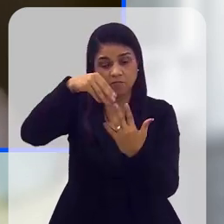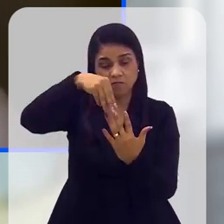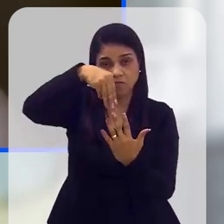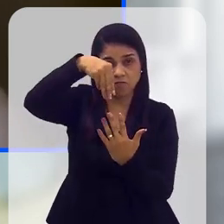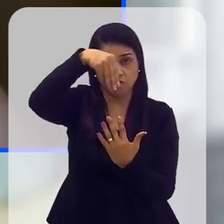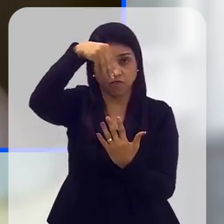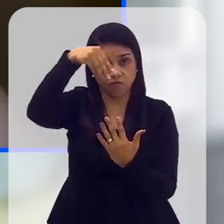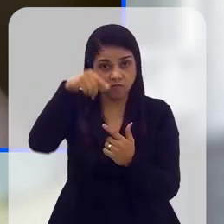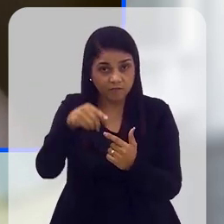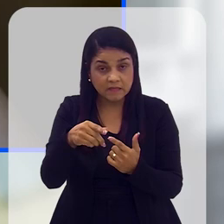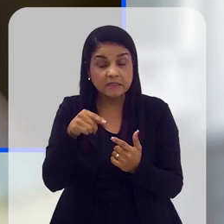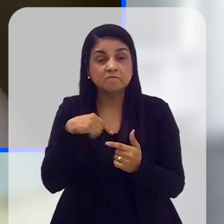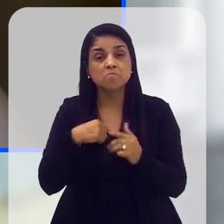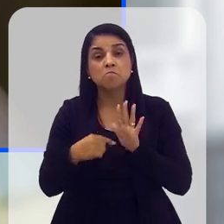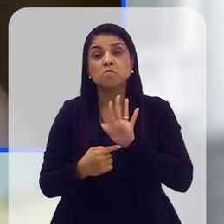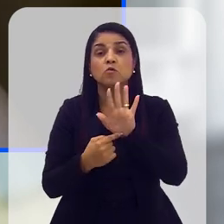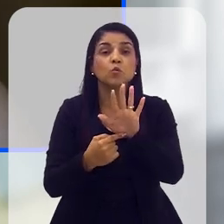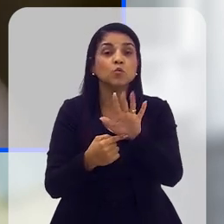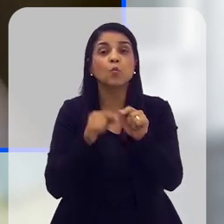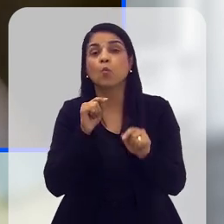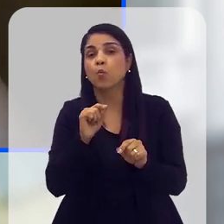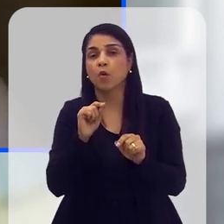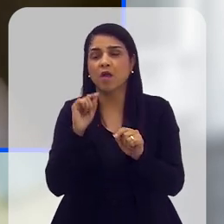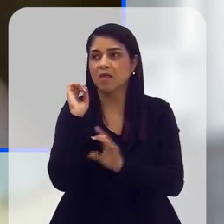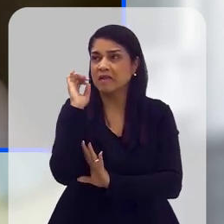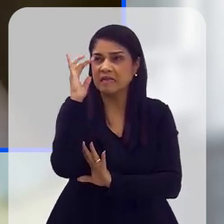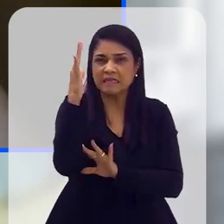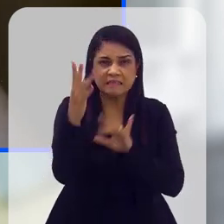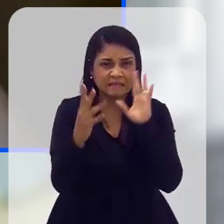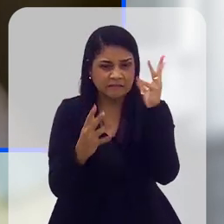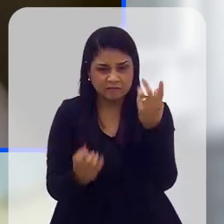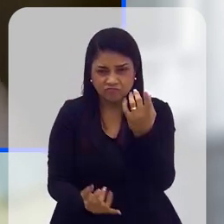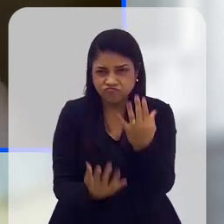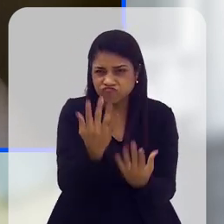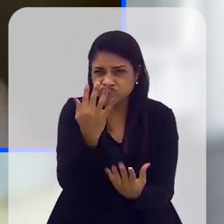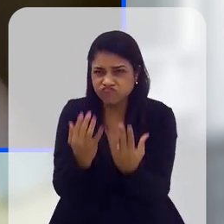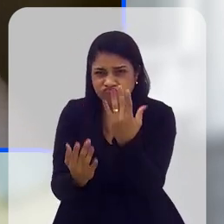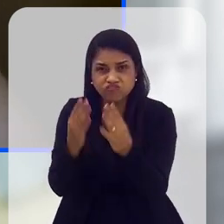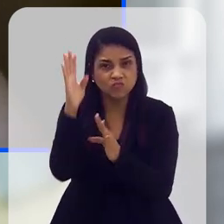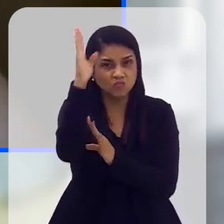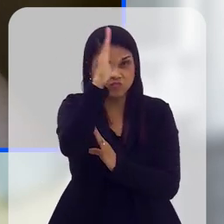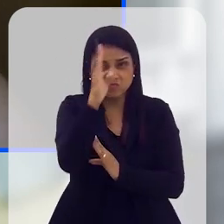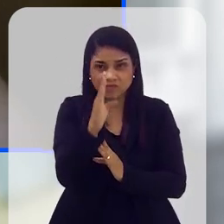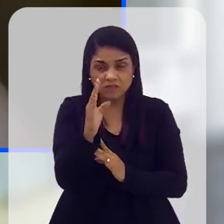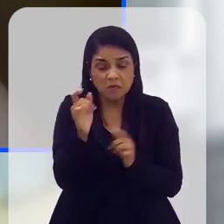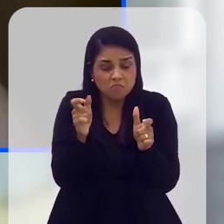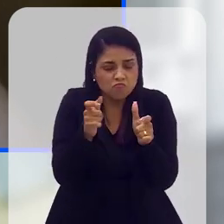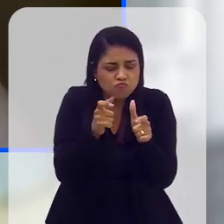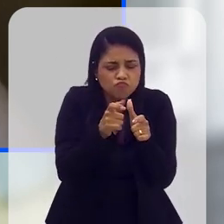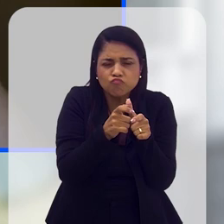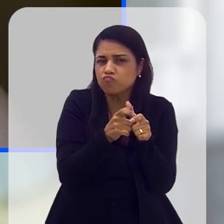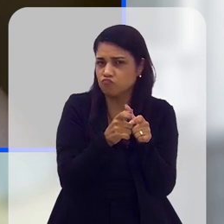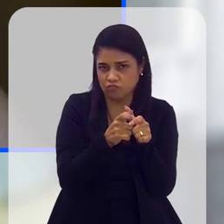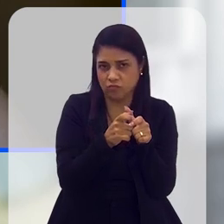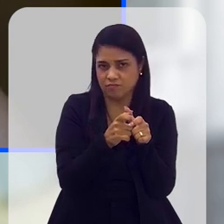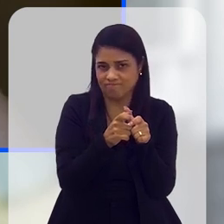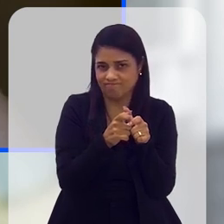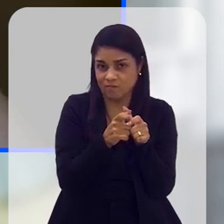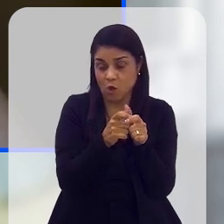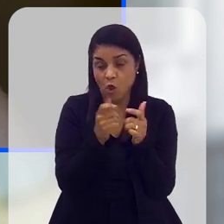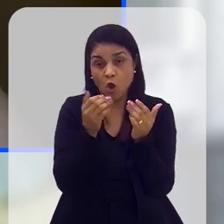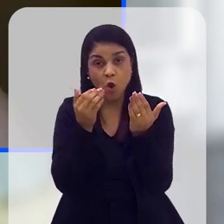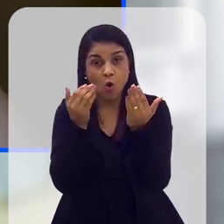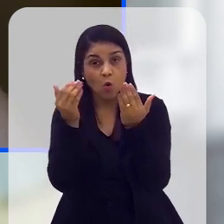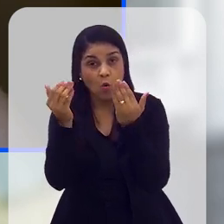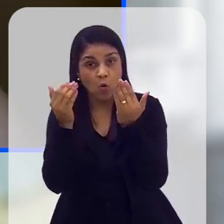bastante claro que as nossas queimadas, praticamente, do Brasil, eram pequenas, extremamente